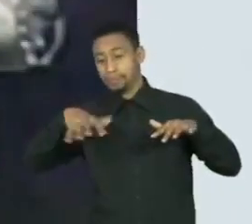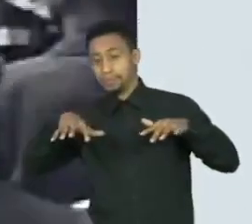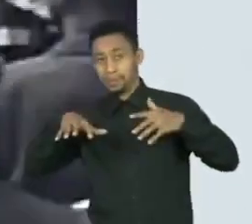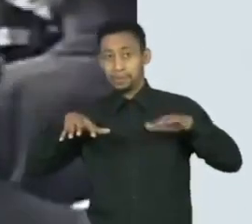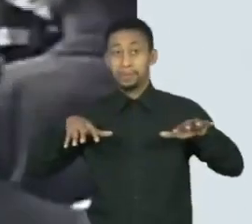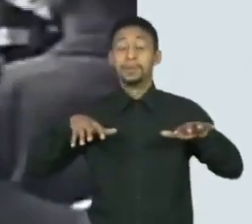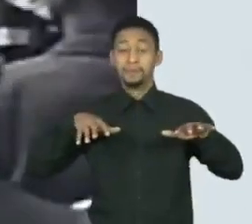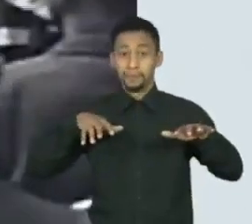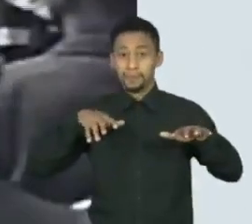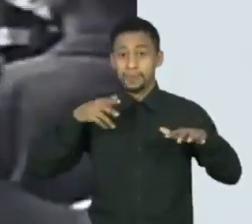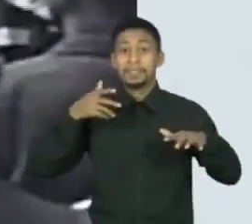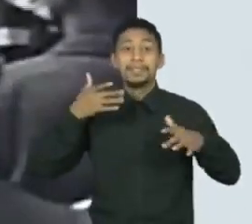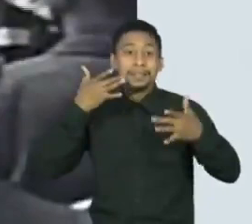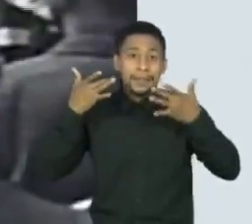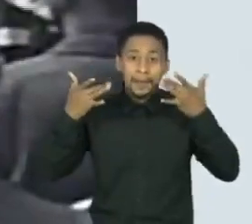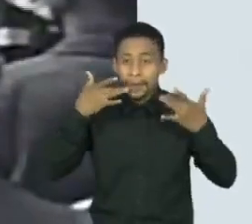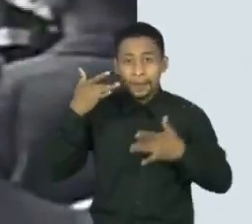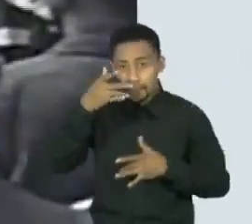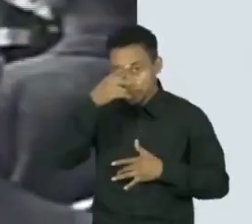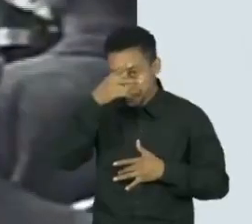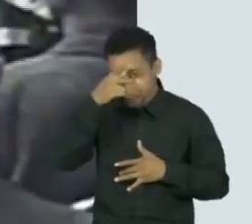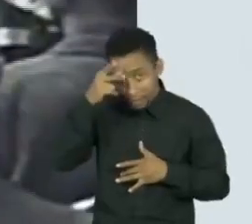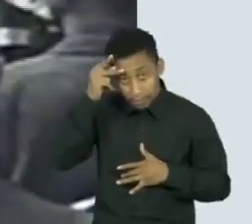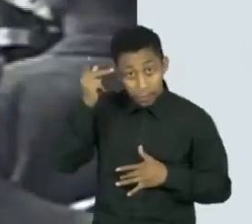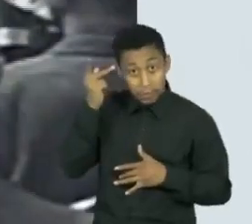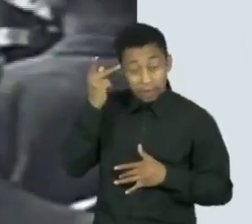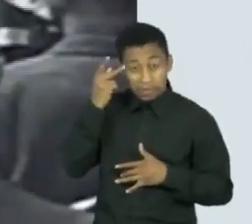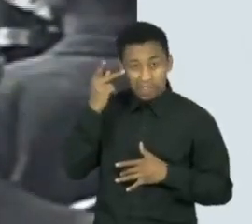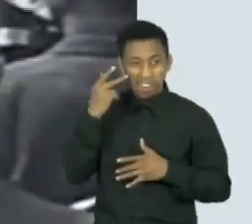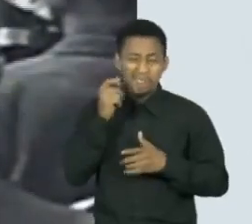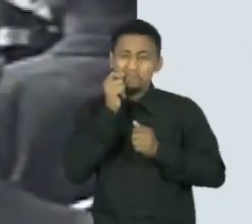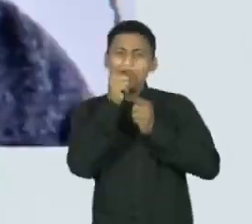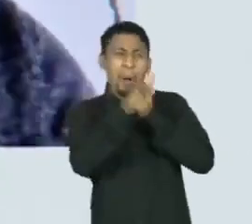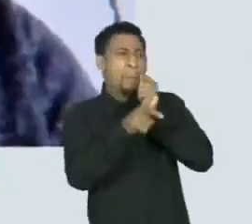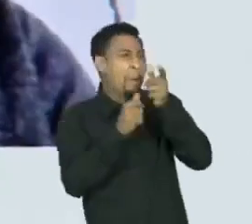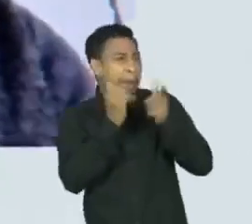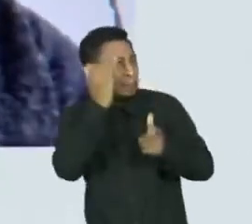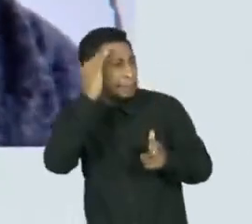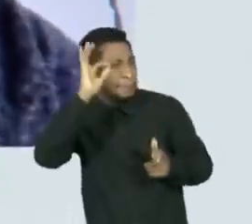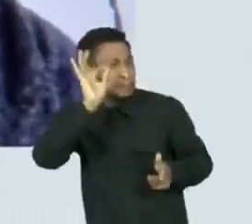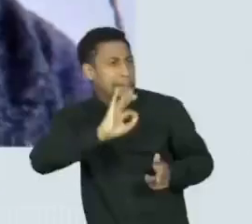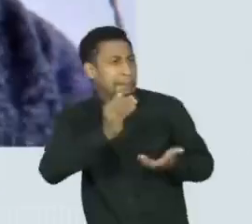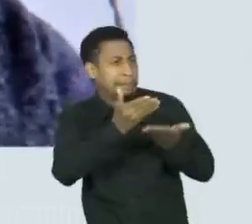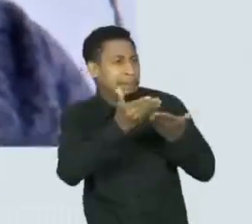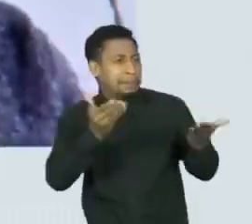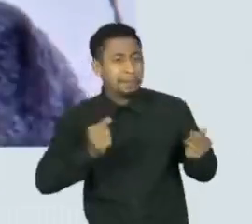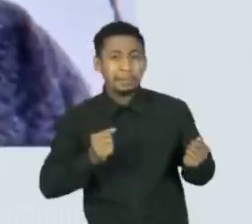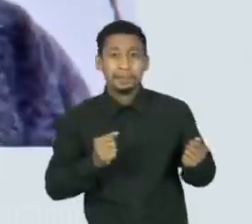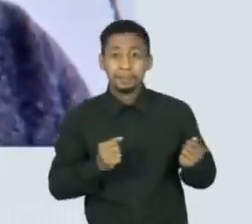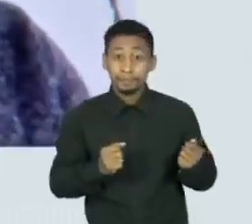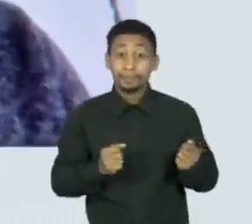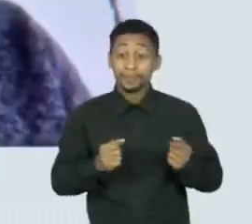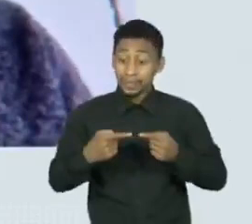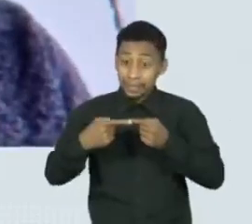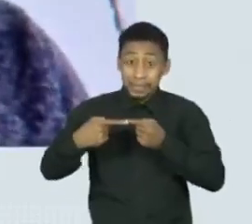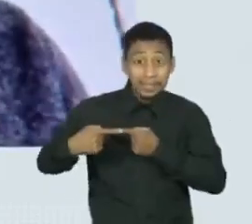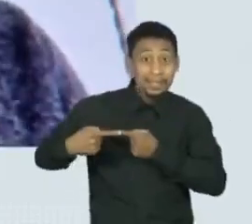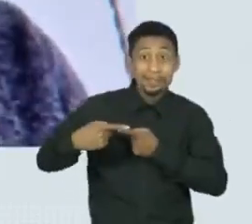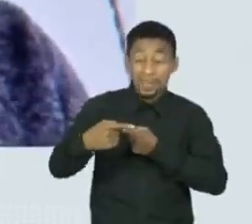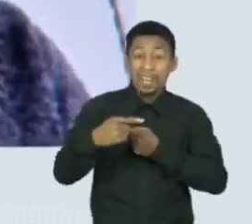Teatro Municipal de São Paulo vaiava o que não entendia. Houve, durante a semana,